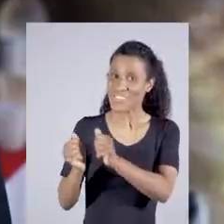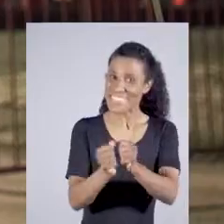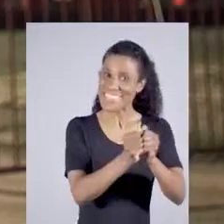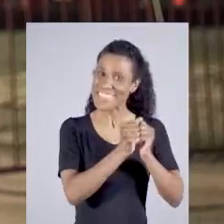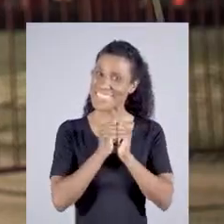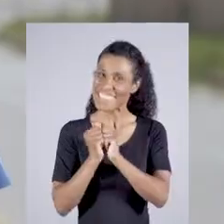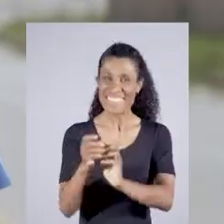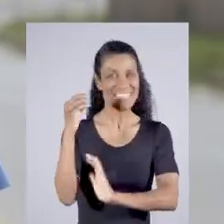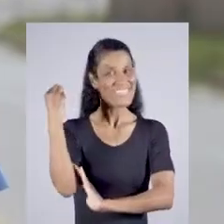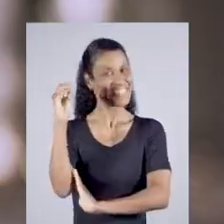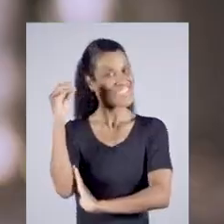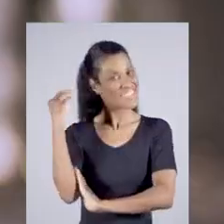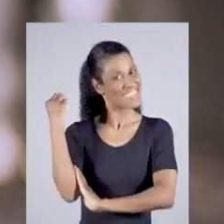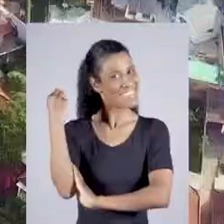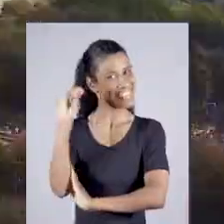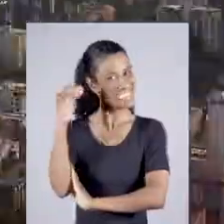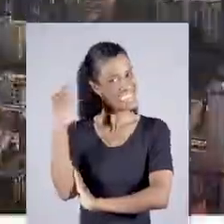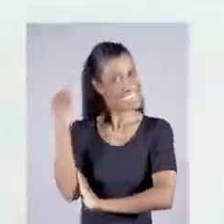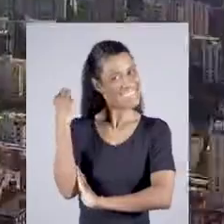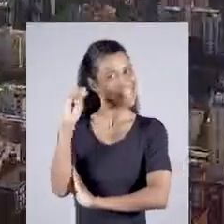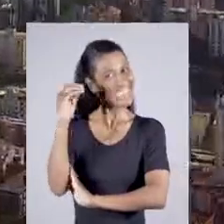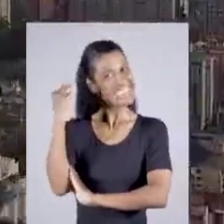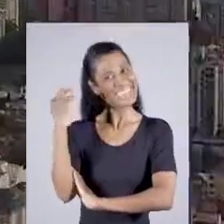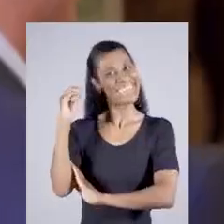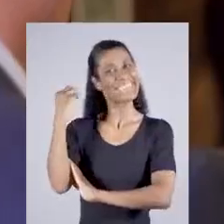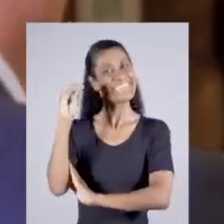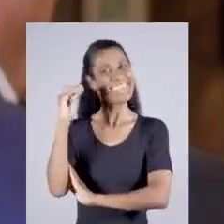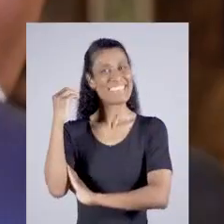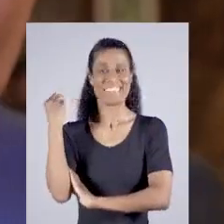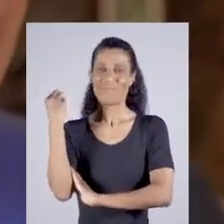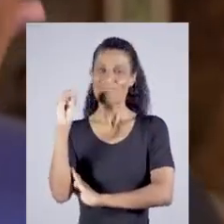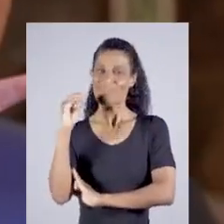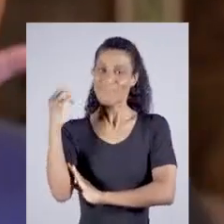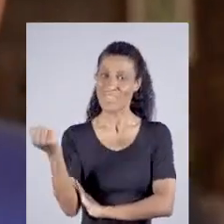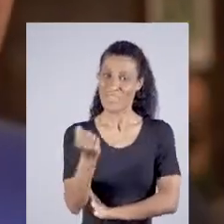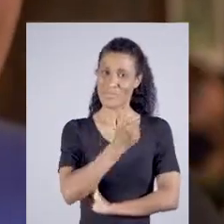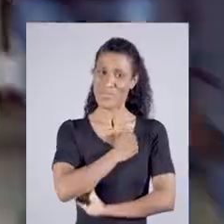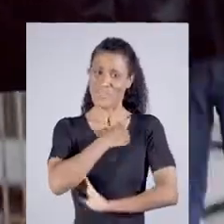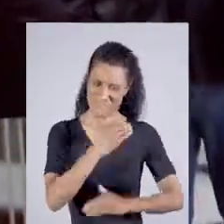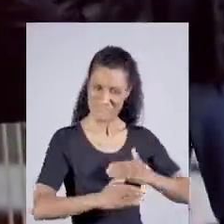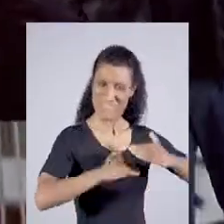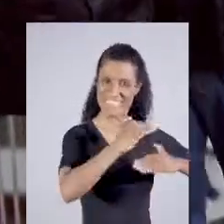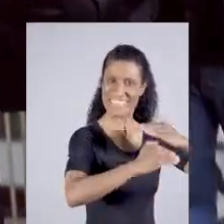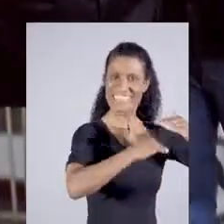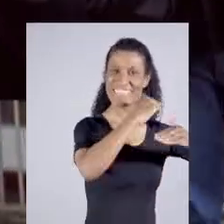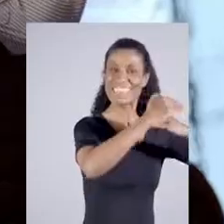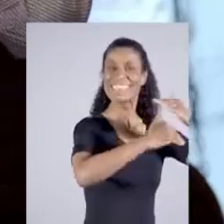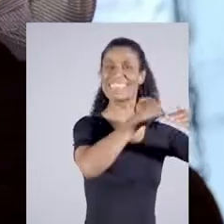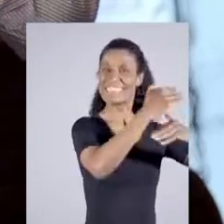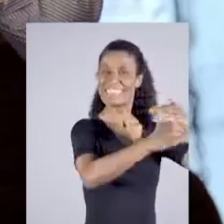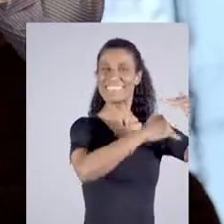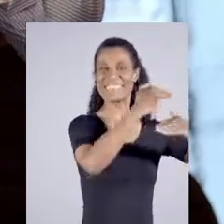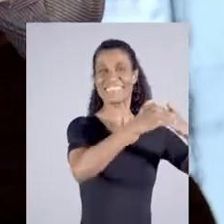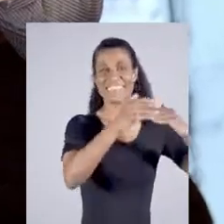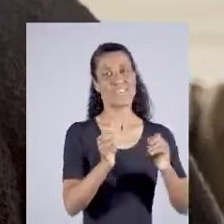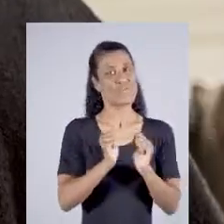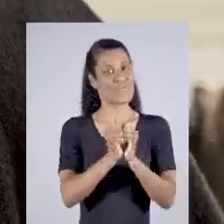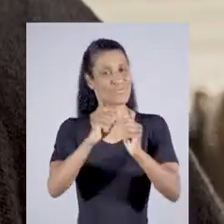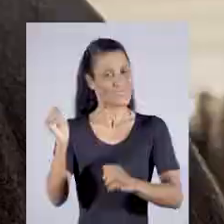Tamo junto, Porto Alegre. Melo toca pra frente.